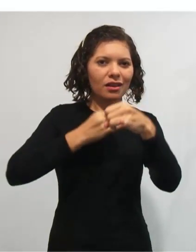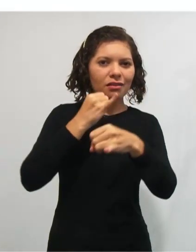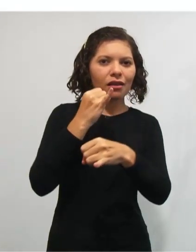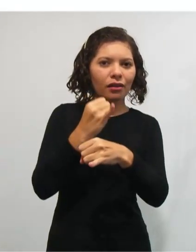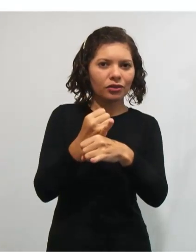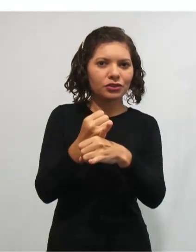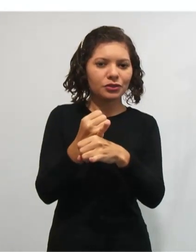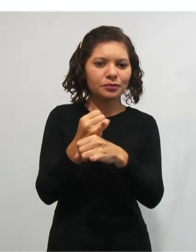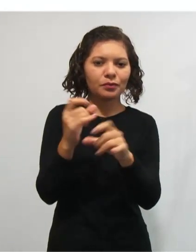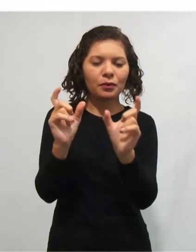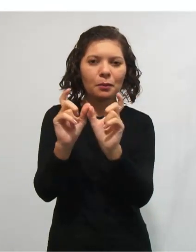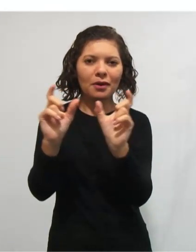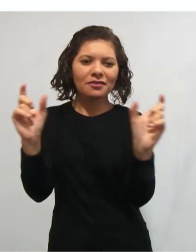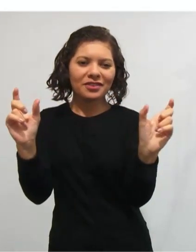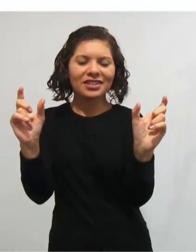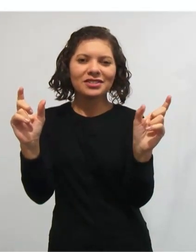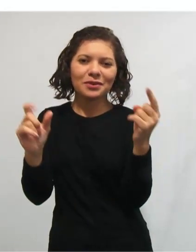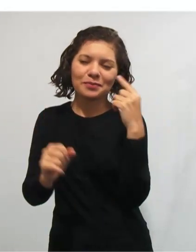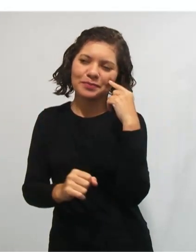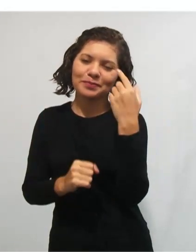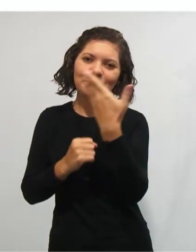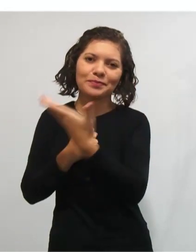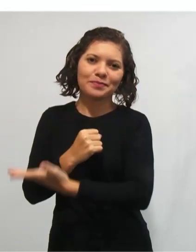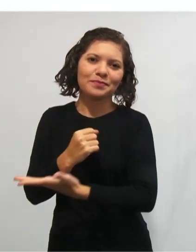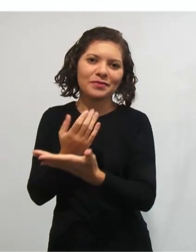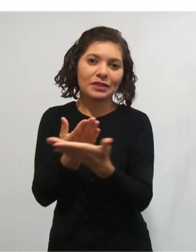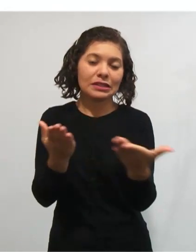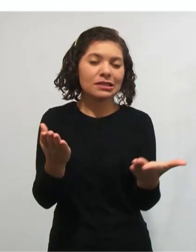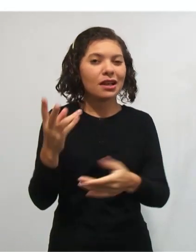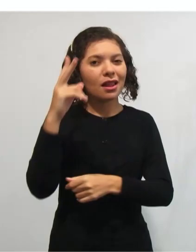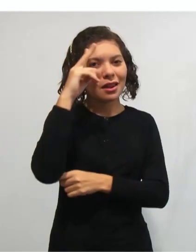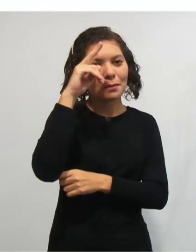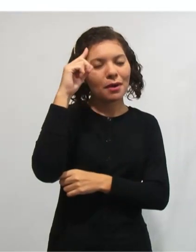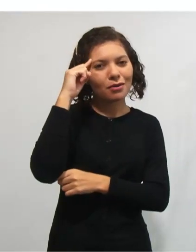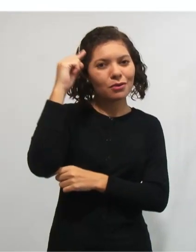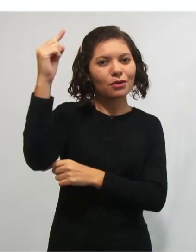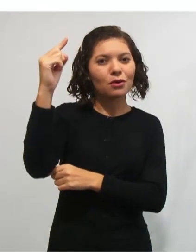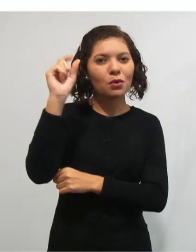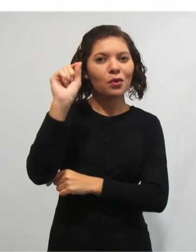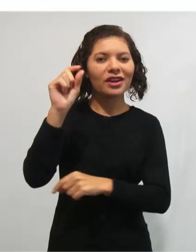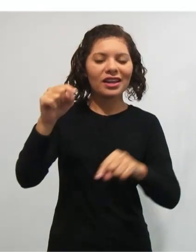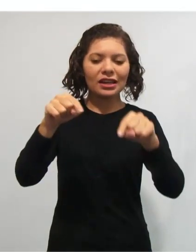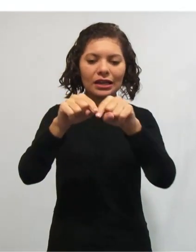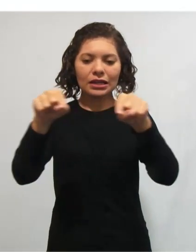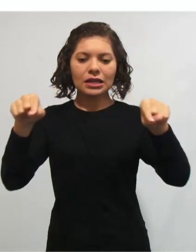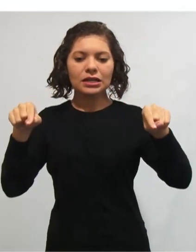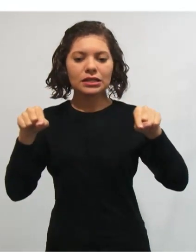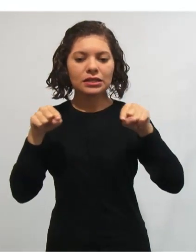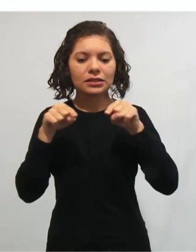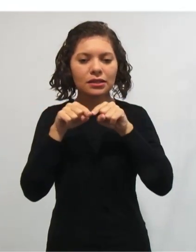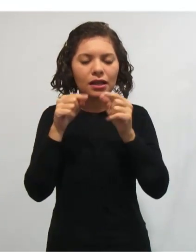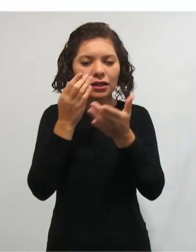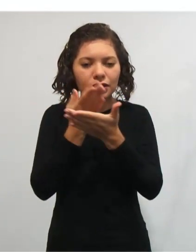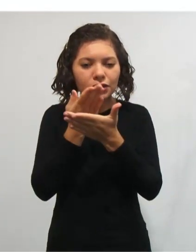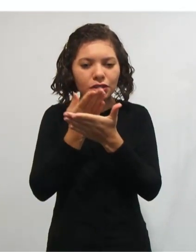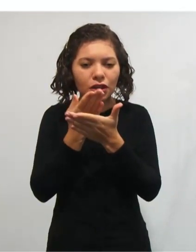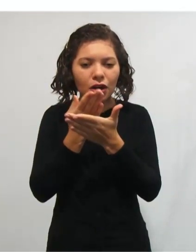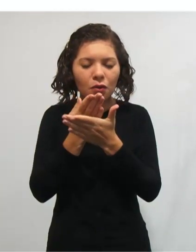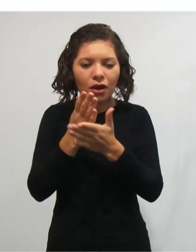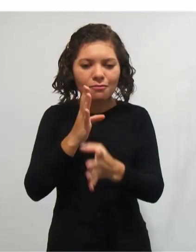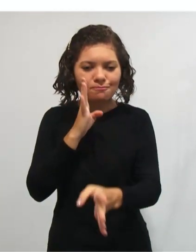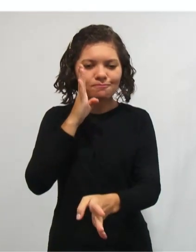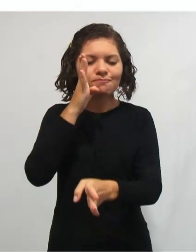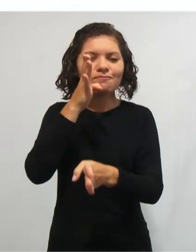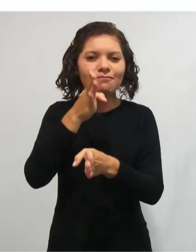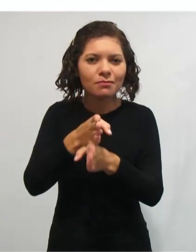uma frase de Emília Ferreiro, para que você possa lembrar que a sala de aula, ela é um campo de descoberta. A sala